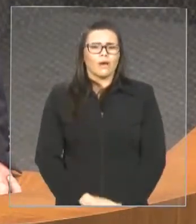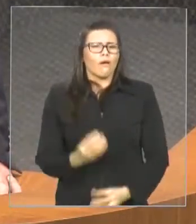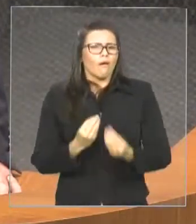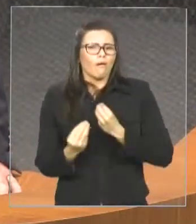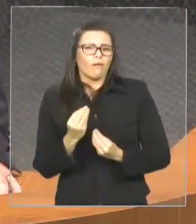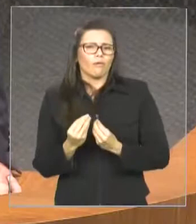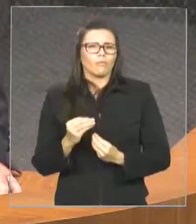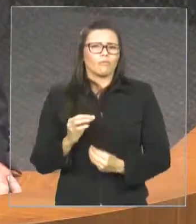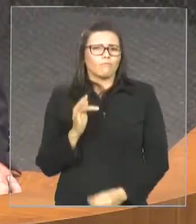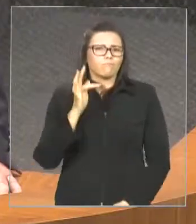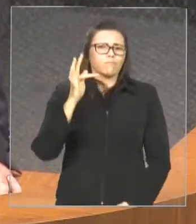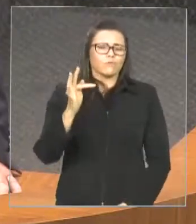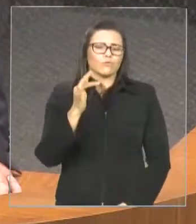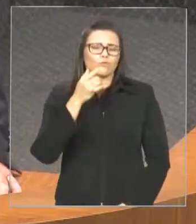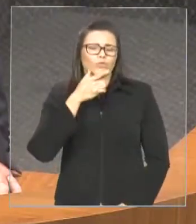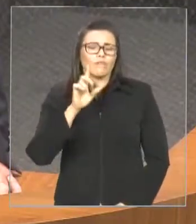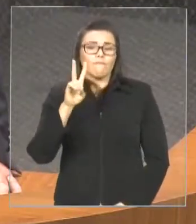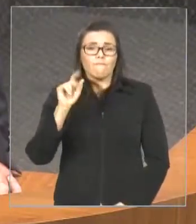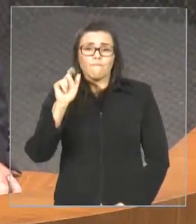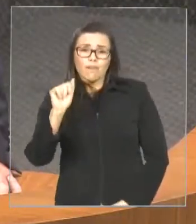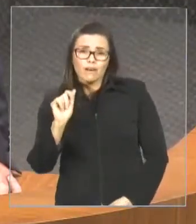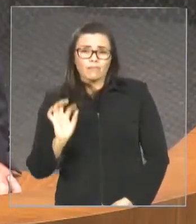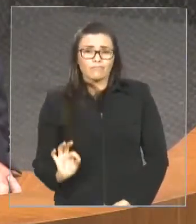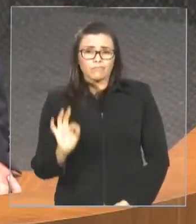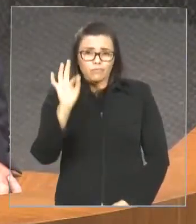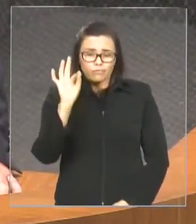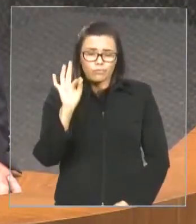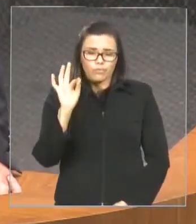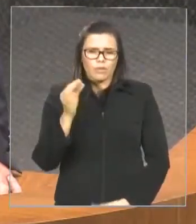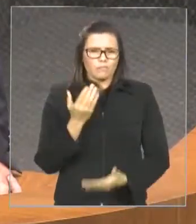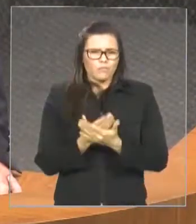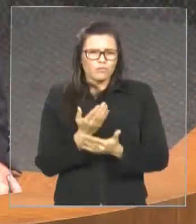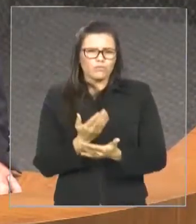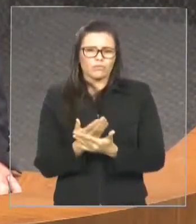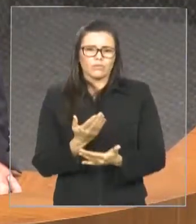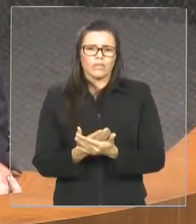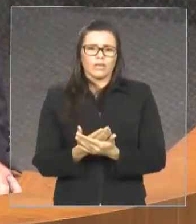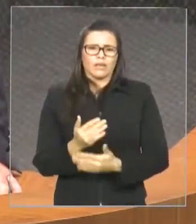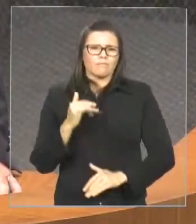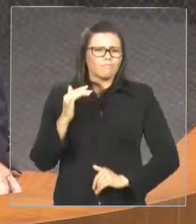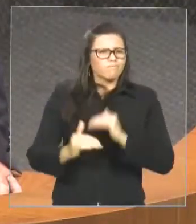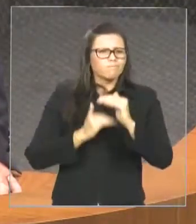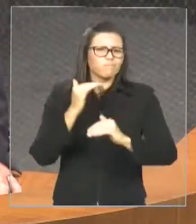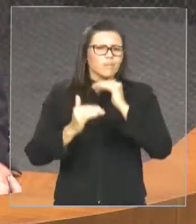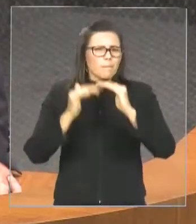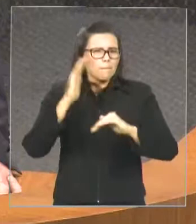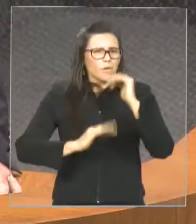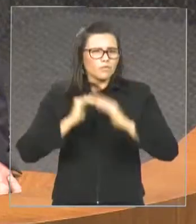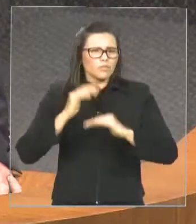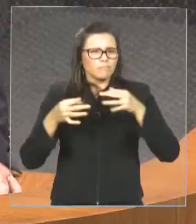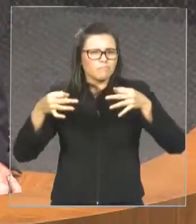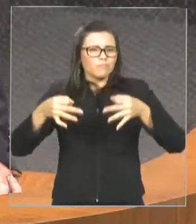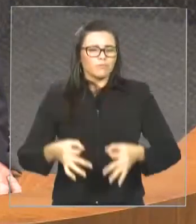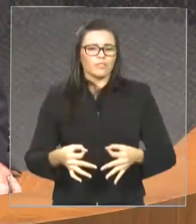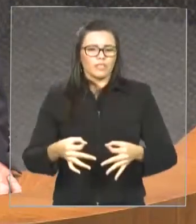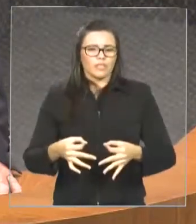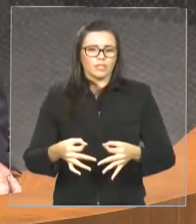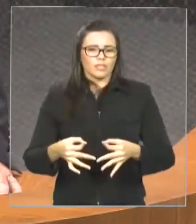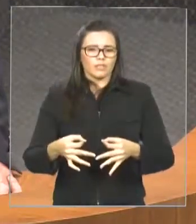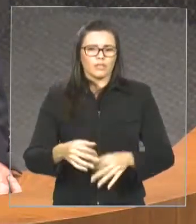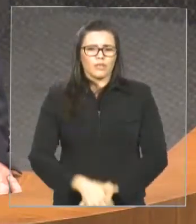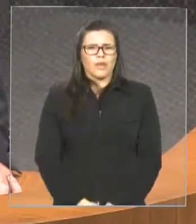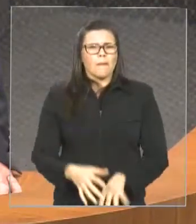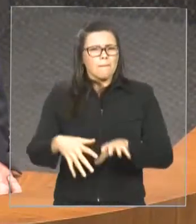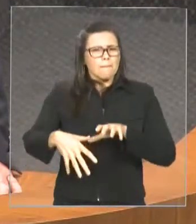na Faculdade Federal do Maranhão, para que estudem, para que se aperfeiçoem, para que sejam absorvidos como